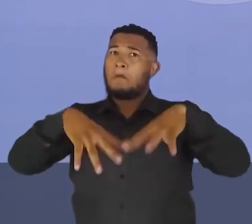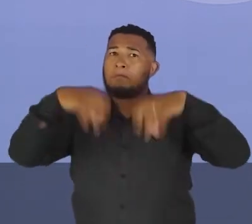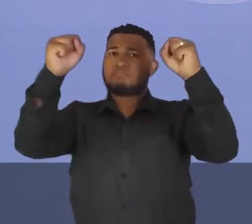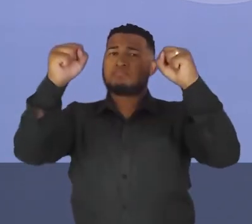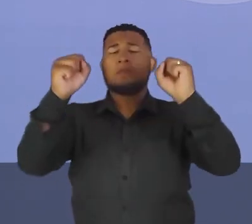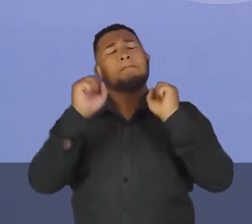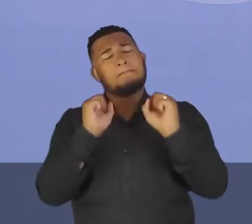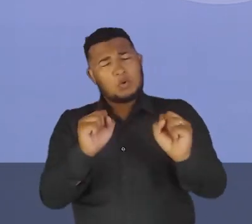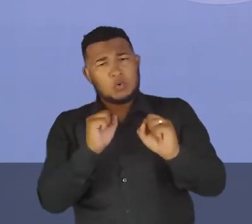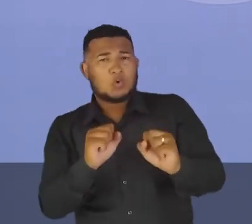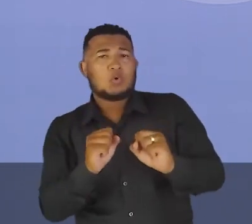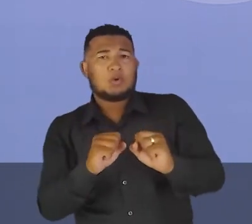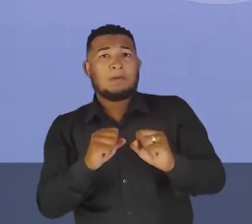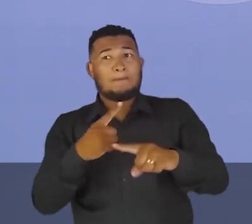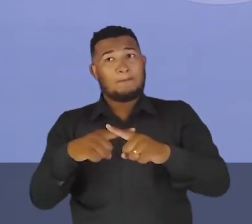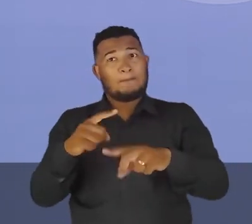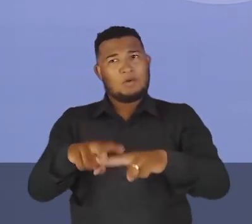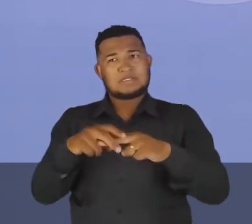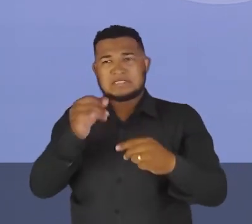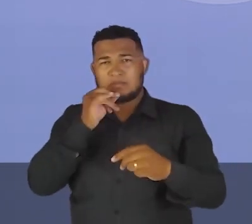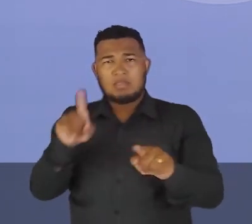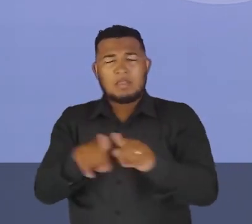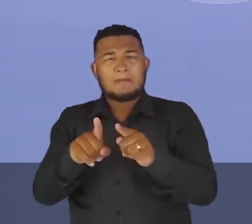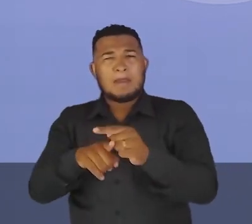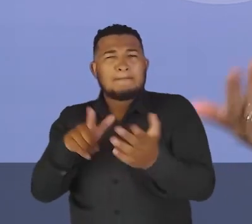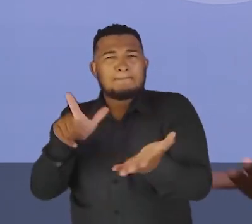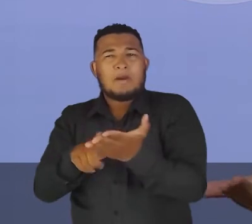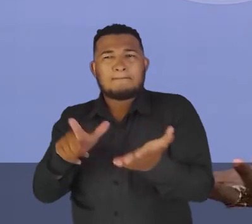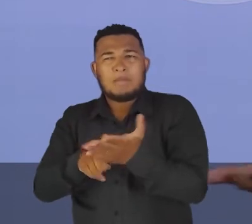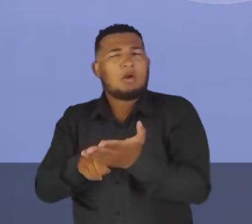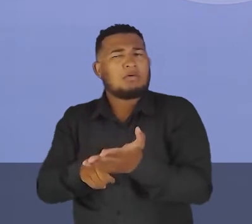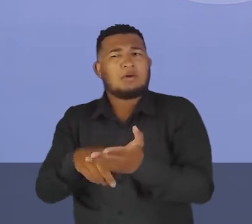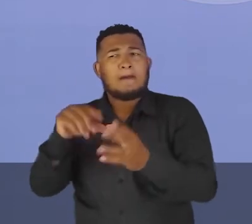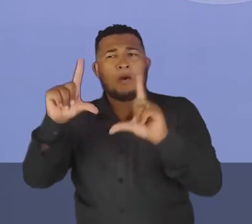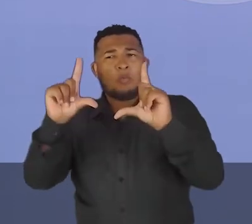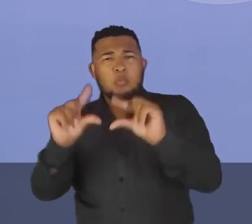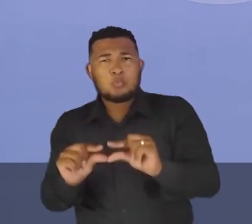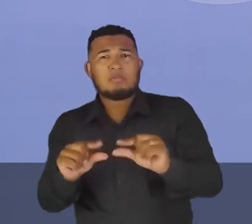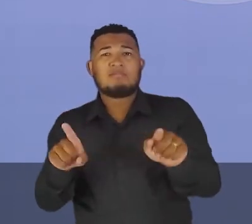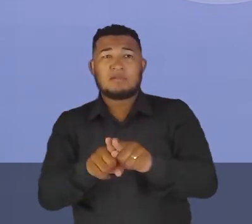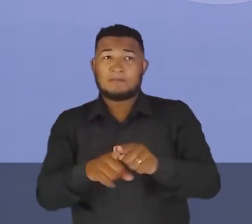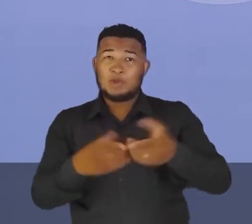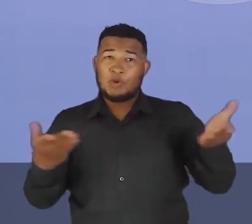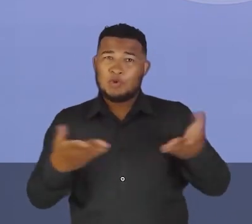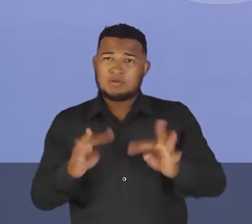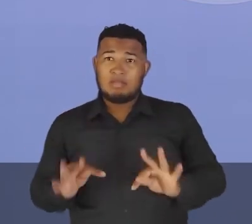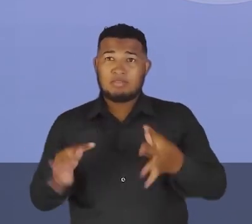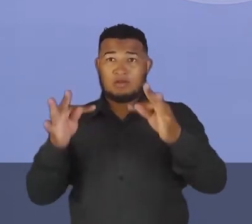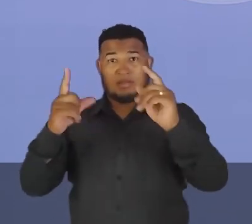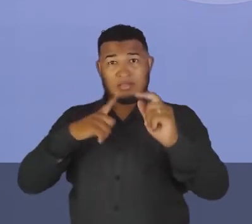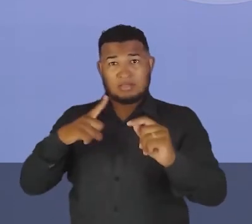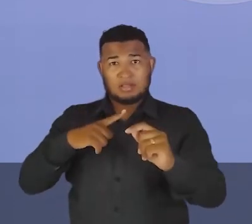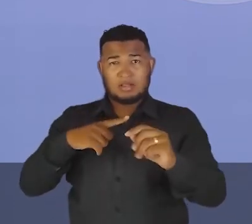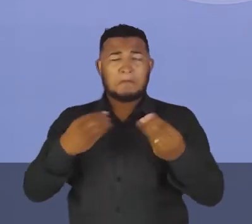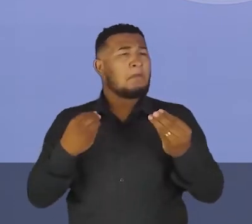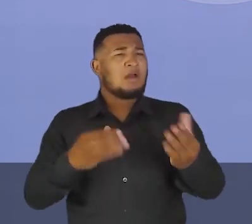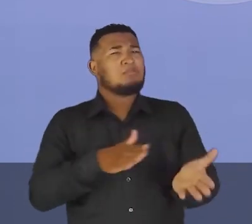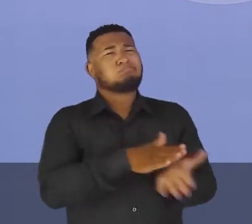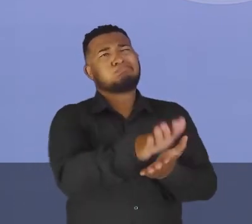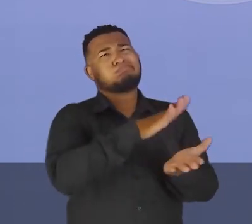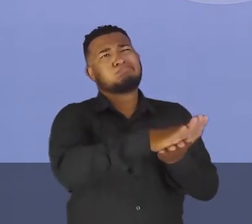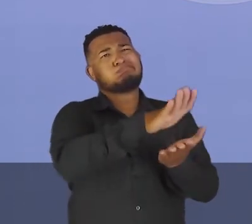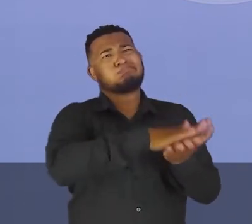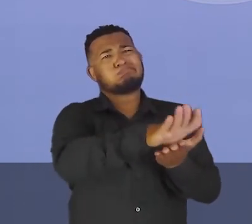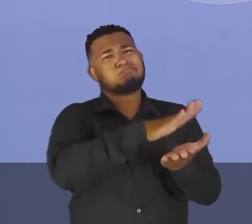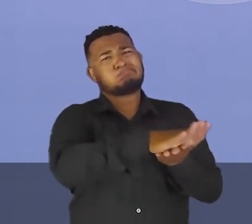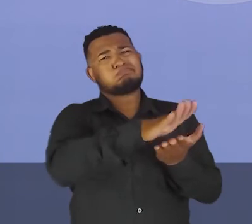interruptor, né? Reduzir o papel, e não é só o papel higiênico, é o papel da escola. A gente tem a tecnologia hoje, para que a gente precisa ficar imprimindo tanto papel? Vamos fazer